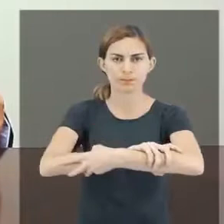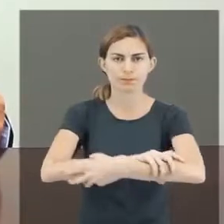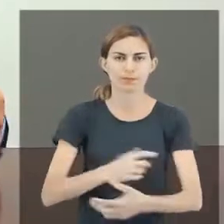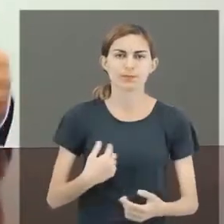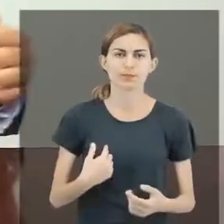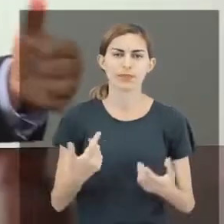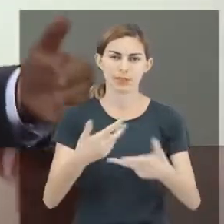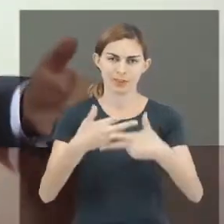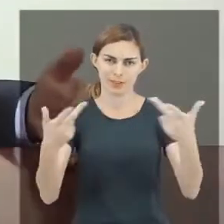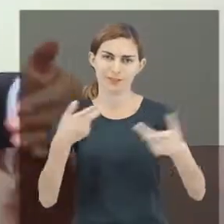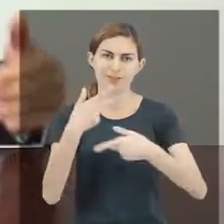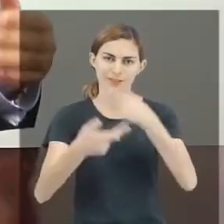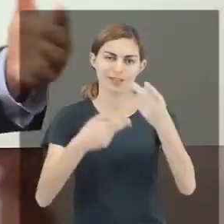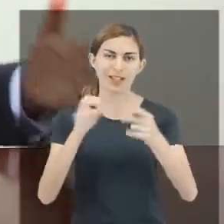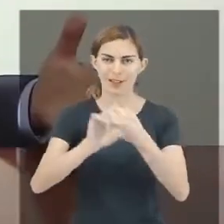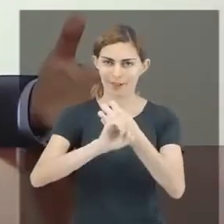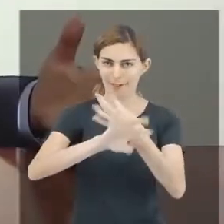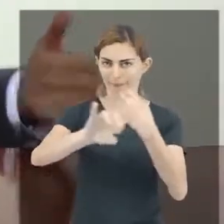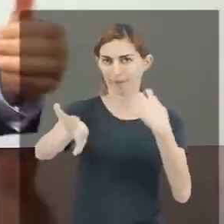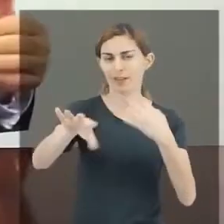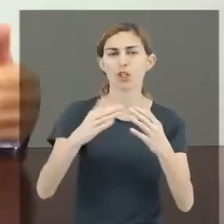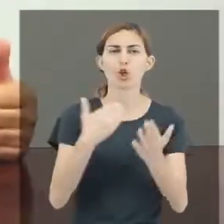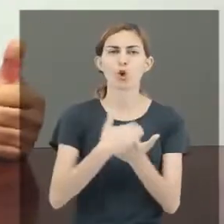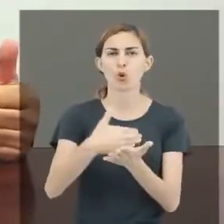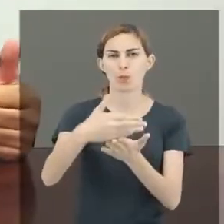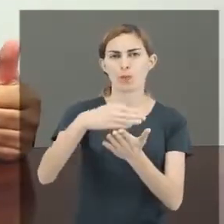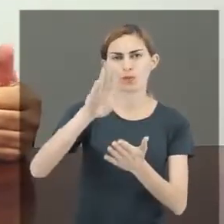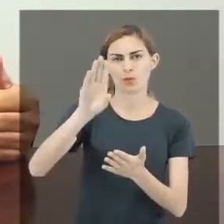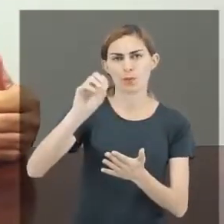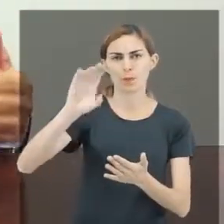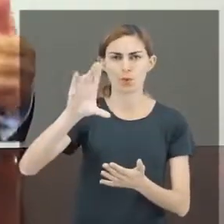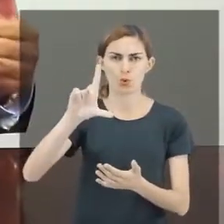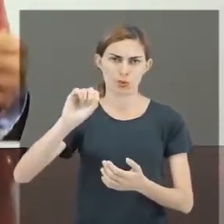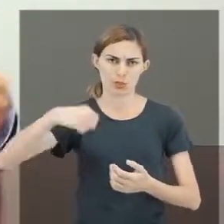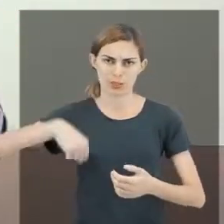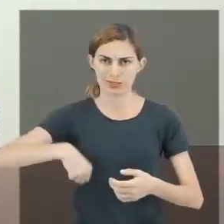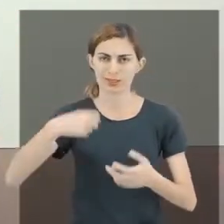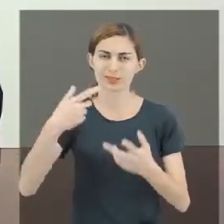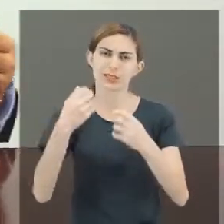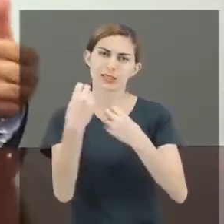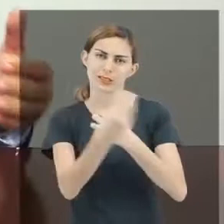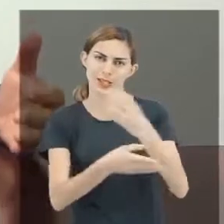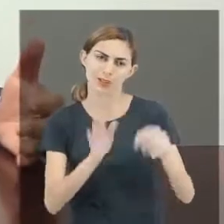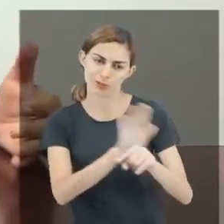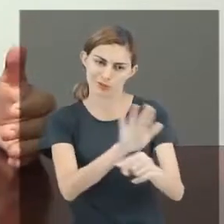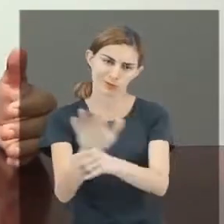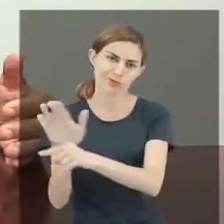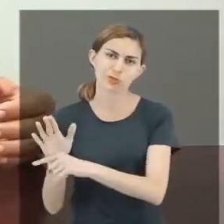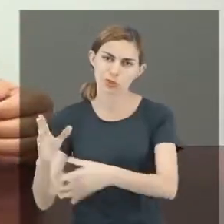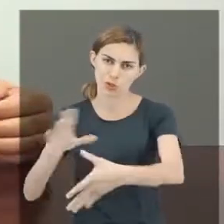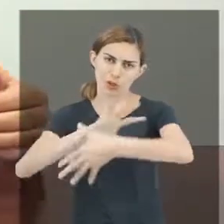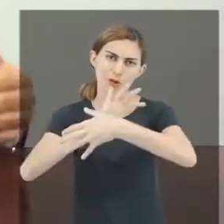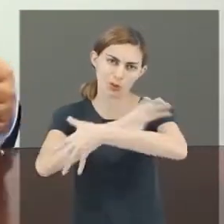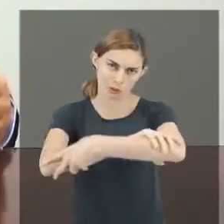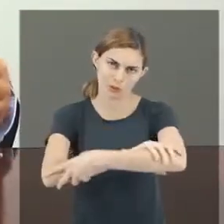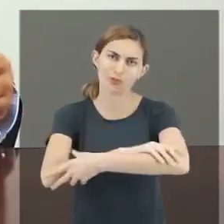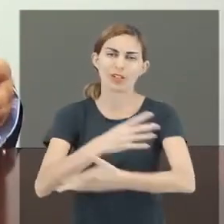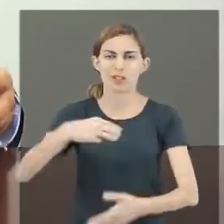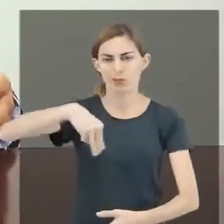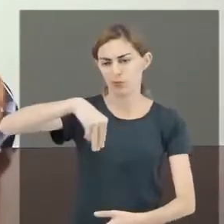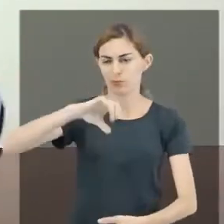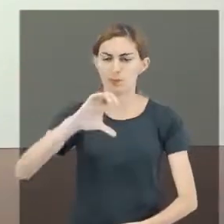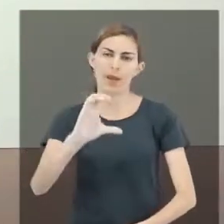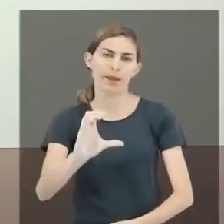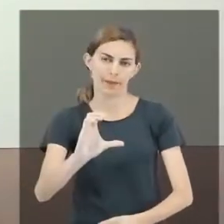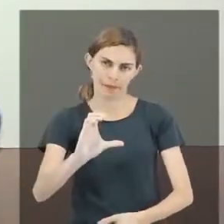que se diga que a AD começou com bolsas, aqui no Estado de Pernambuco, bolsas num convênio com o MEC. Então, é algo